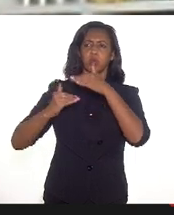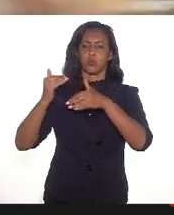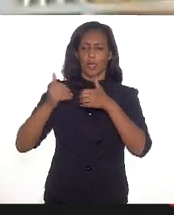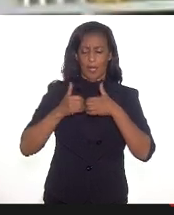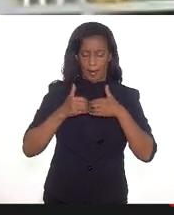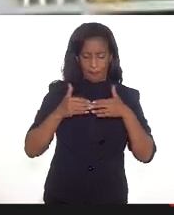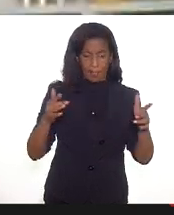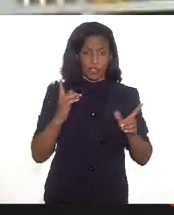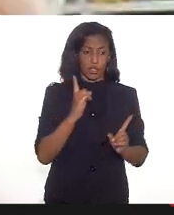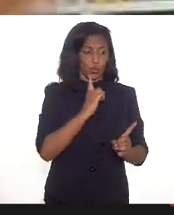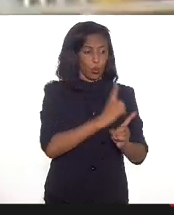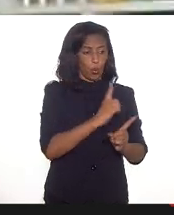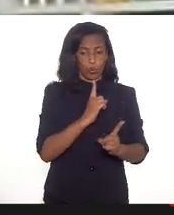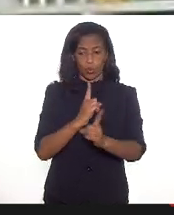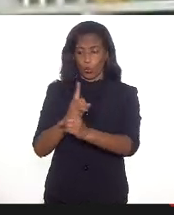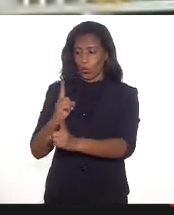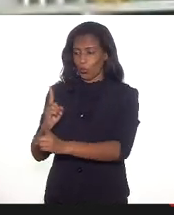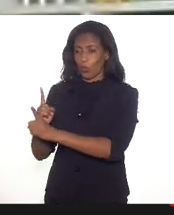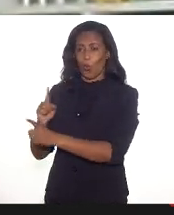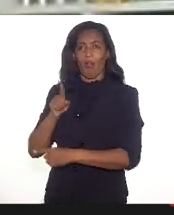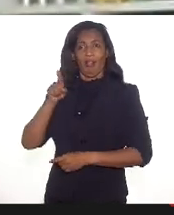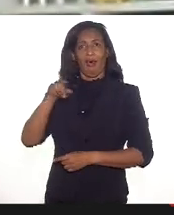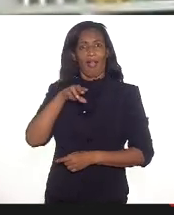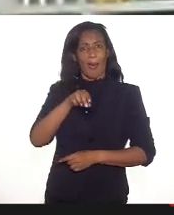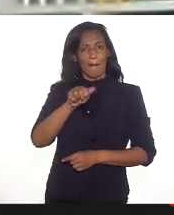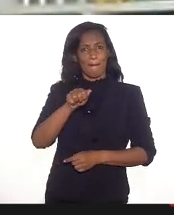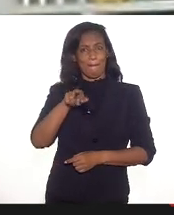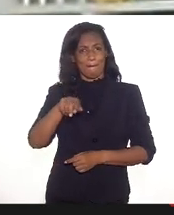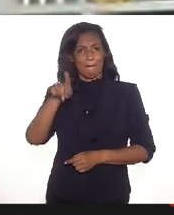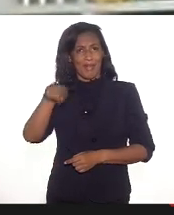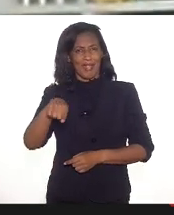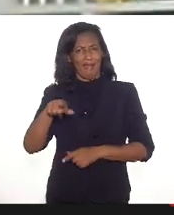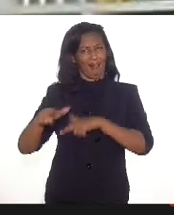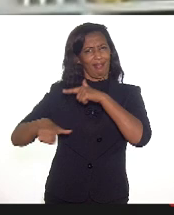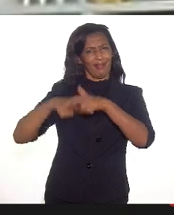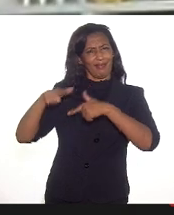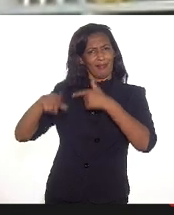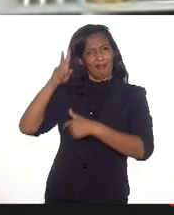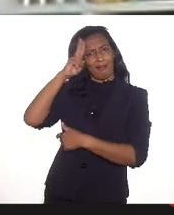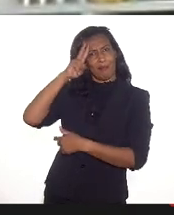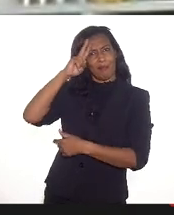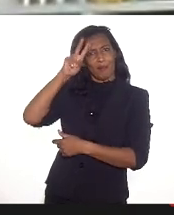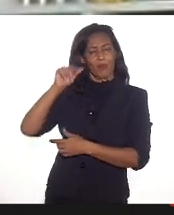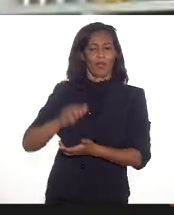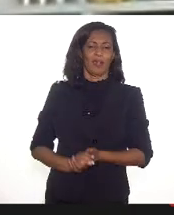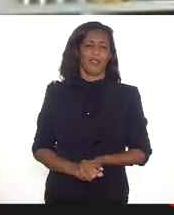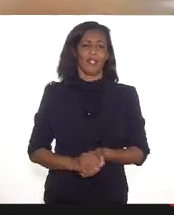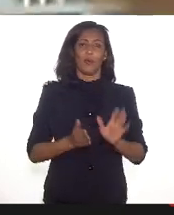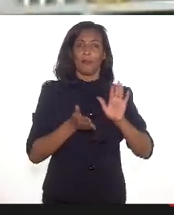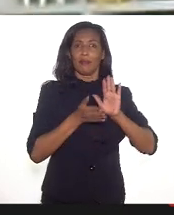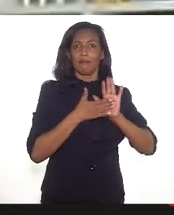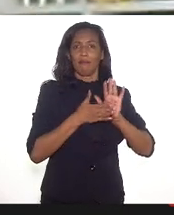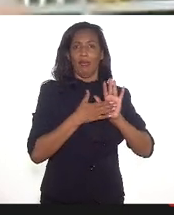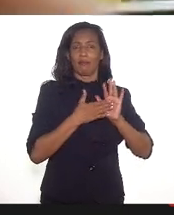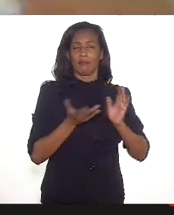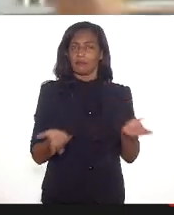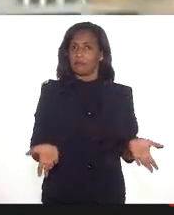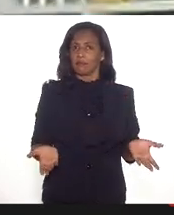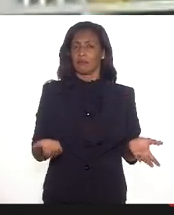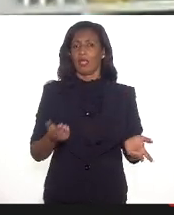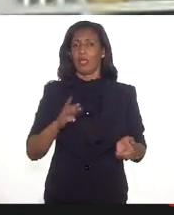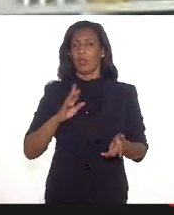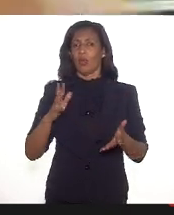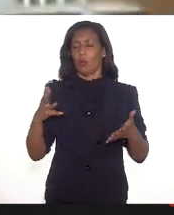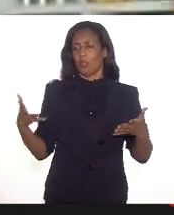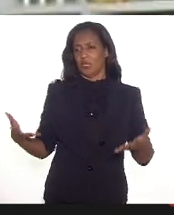partir de um encontro entre nós, lá da Maré, que trabalhamos a questão da memória e o mandato. Quer dizer, não é uma iniciativa